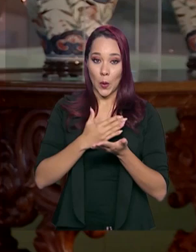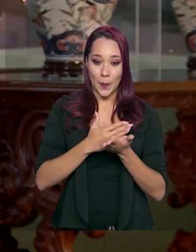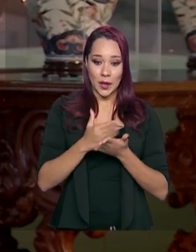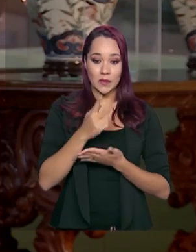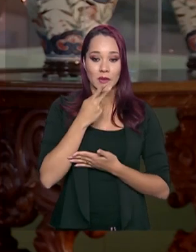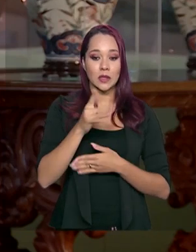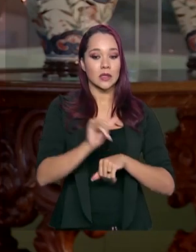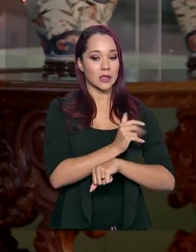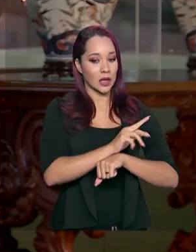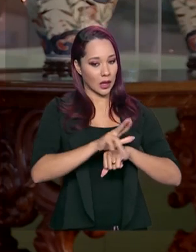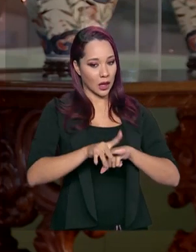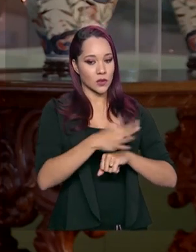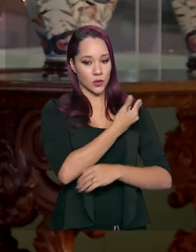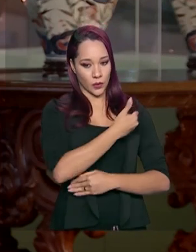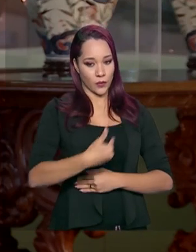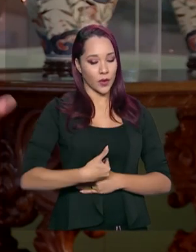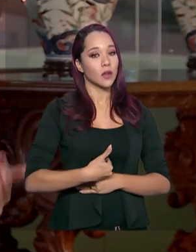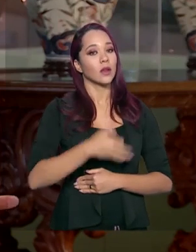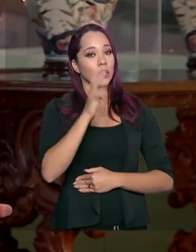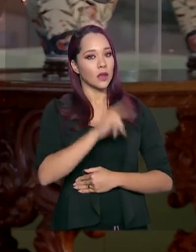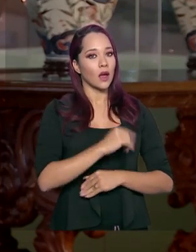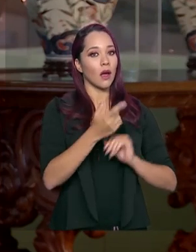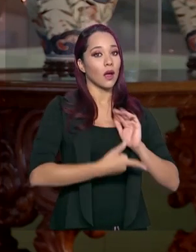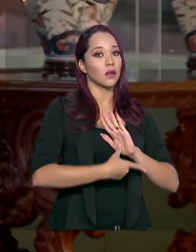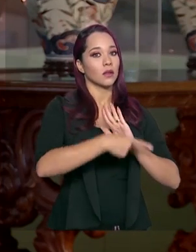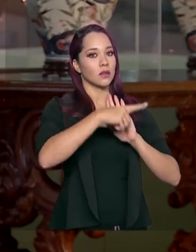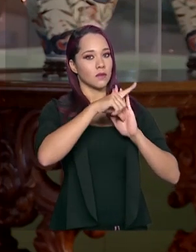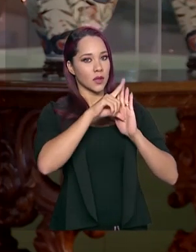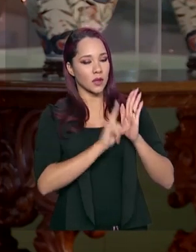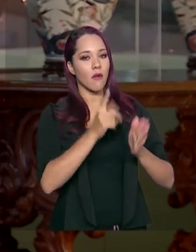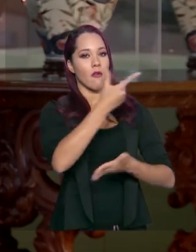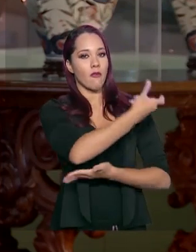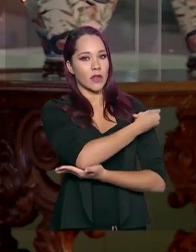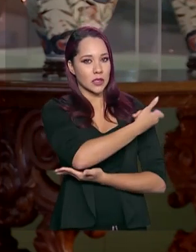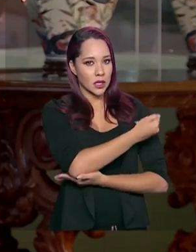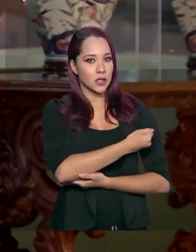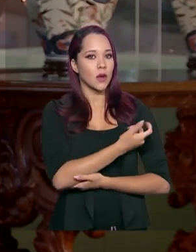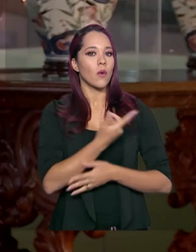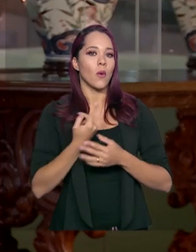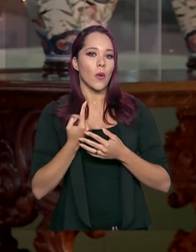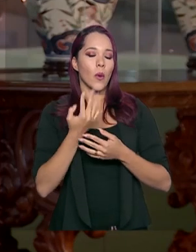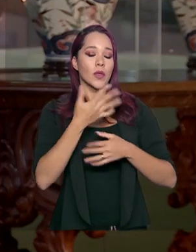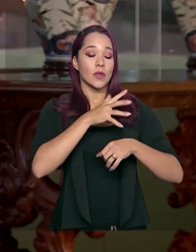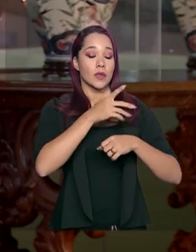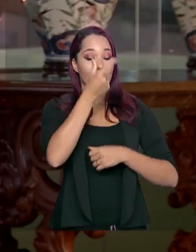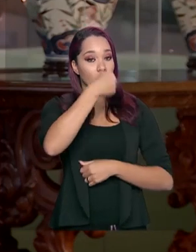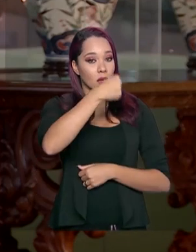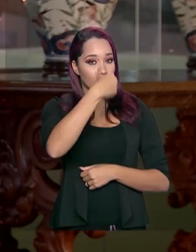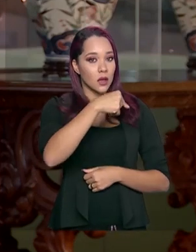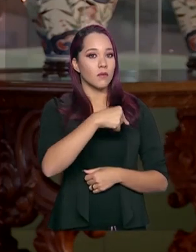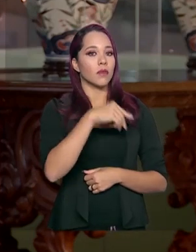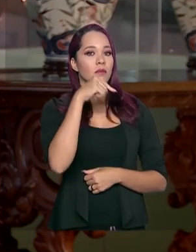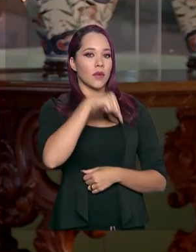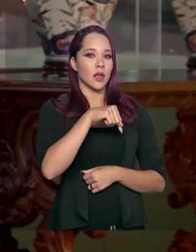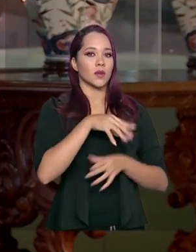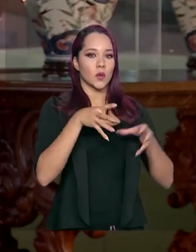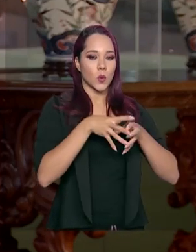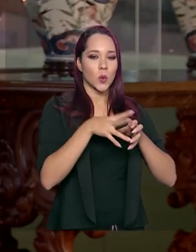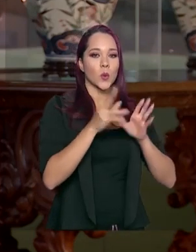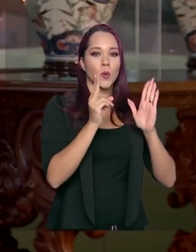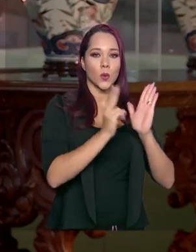uma das medidas adotadas pelo governo, que é a antecipação da vacinação contra a gripe para esses